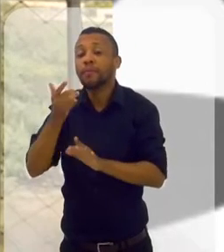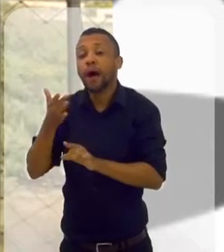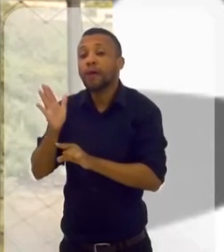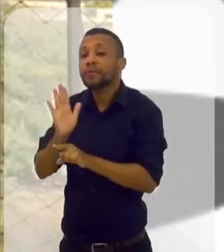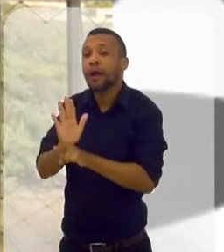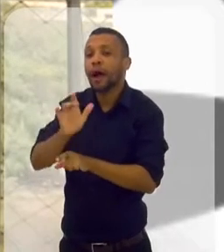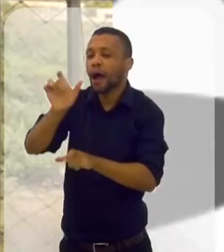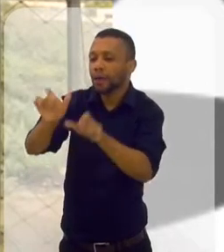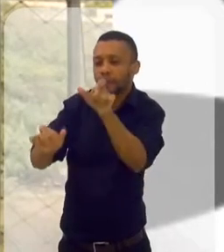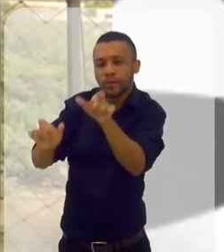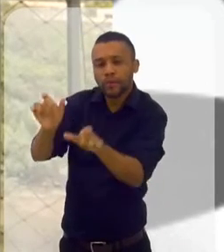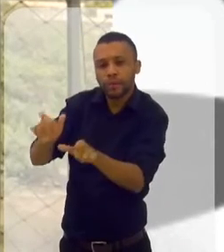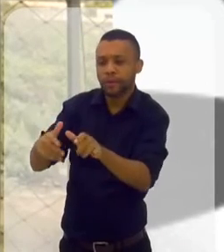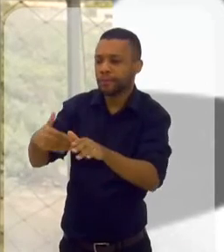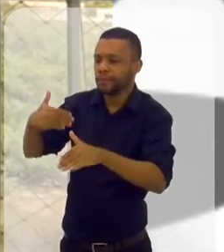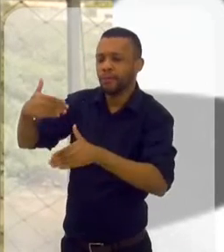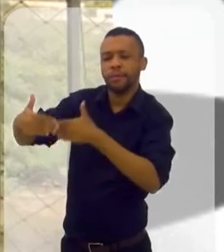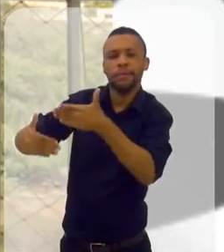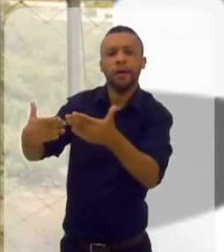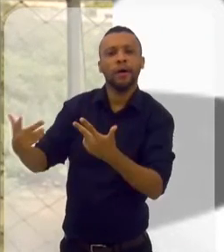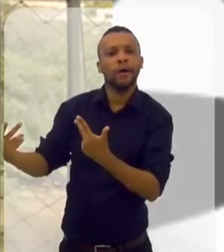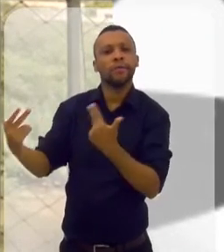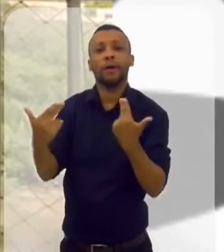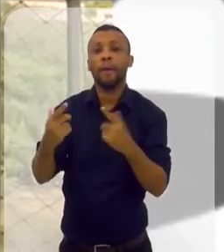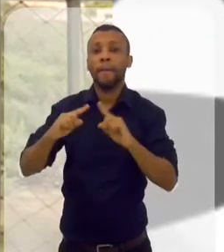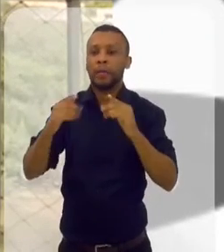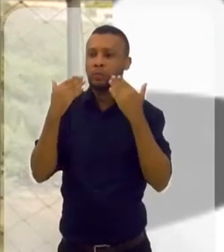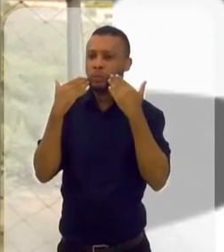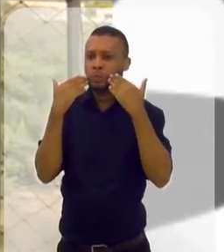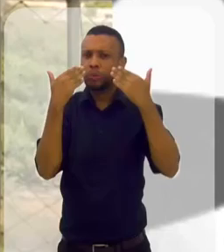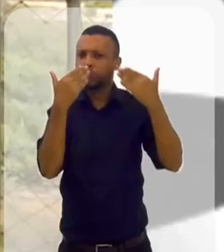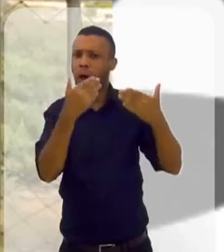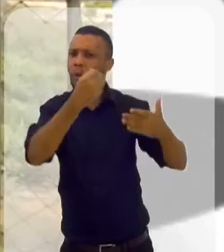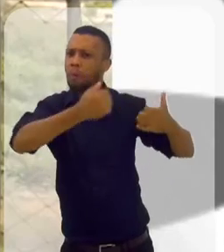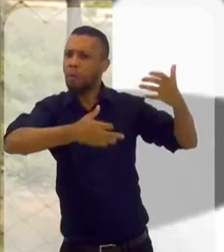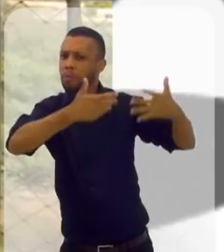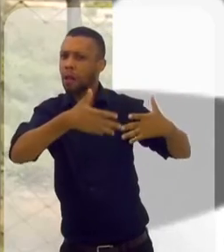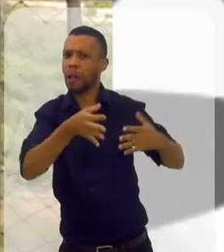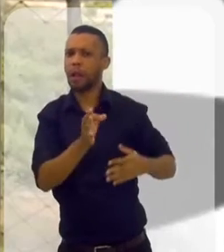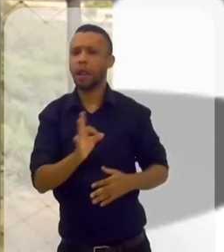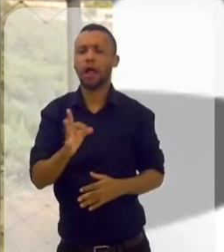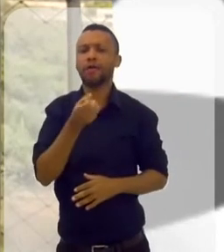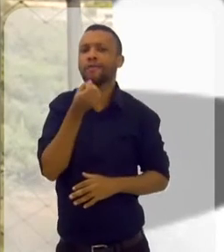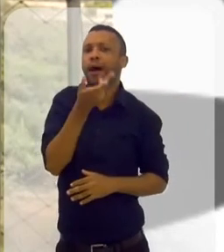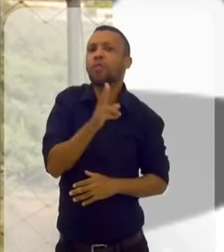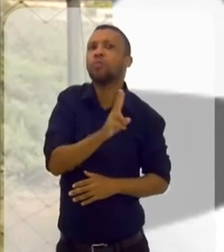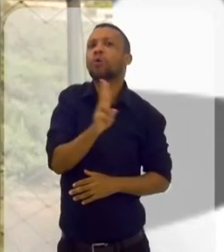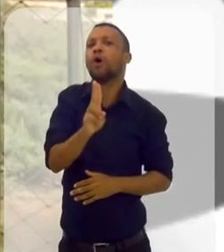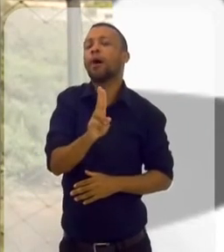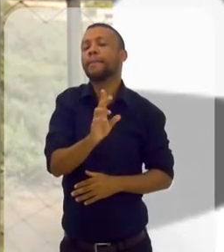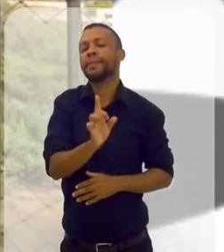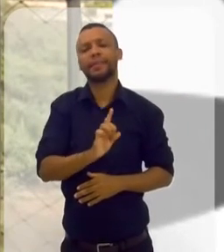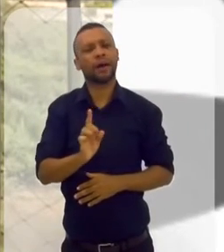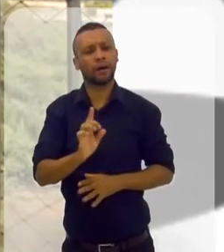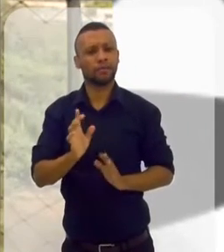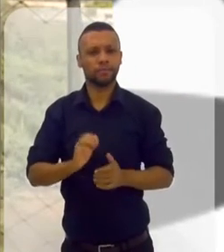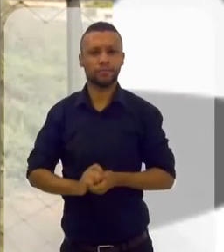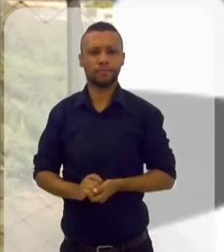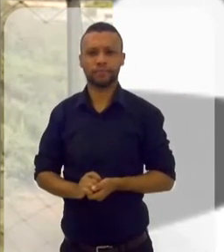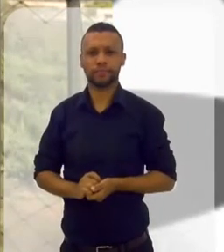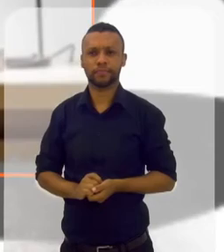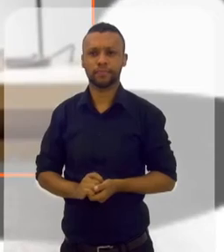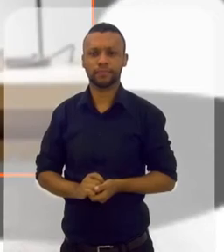para ajudar outras pessoas que estão passando por um mesmo problema. Mas eu nunca exponho ninguém, nunca falo, né? O nome, assim, enfim.